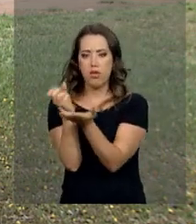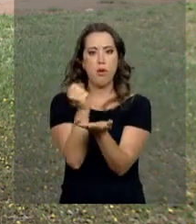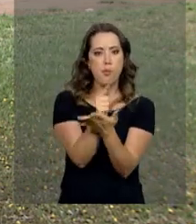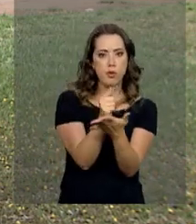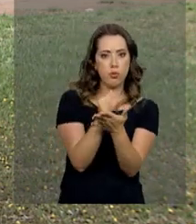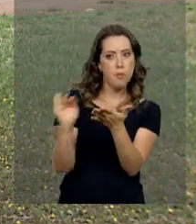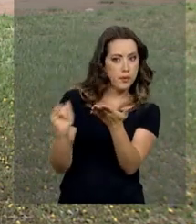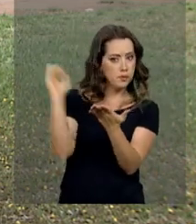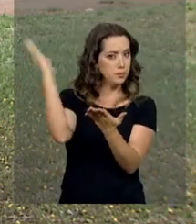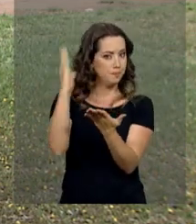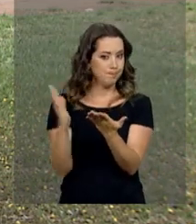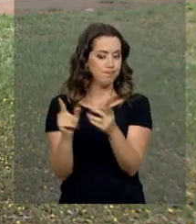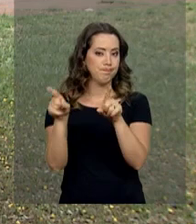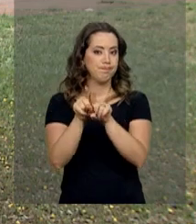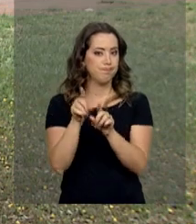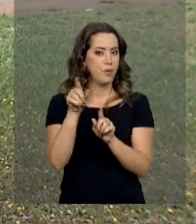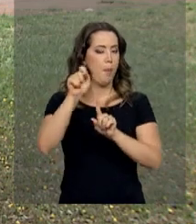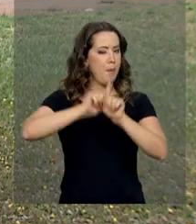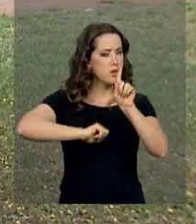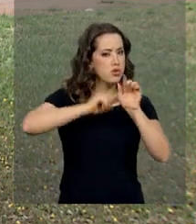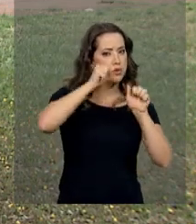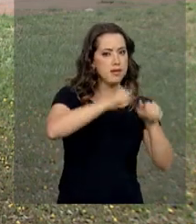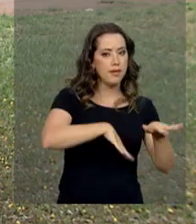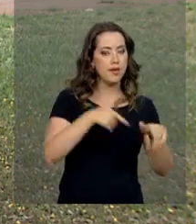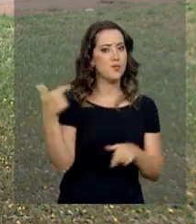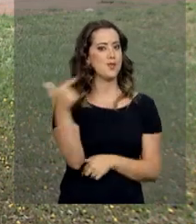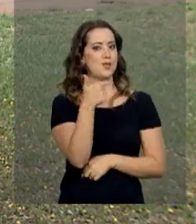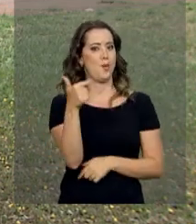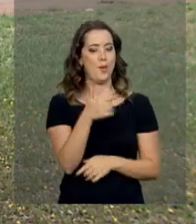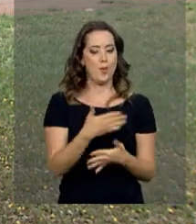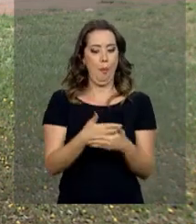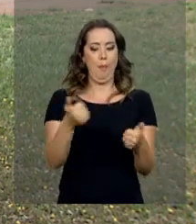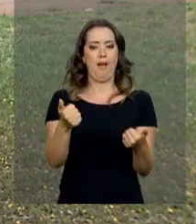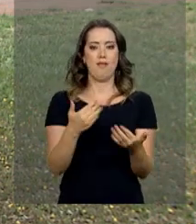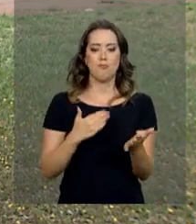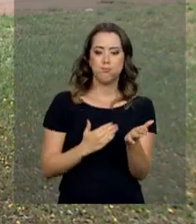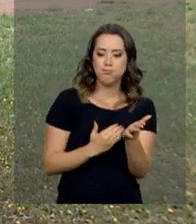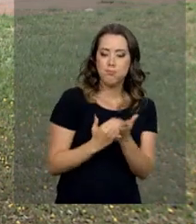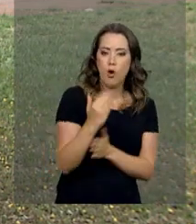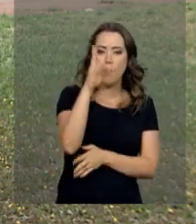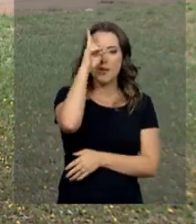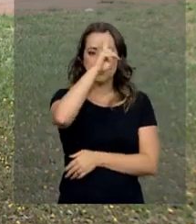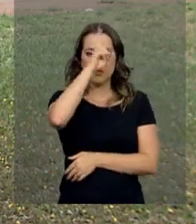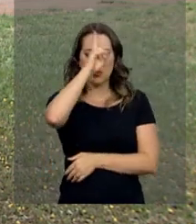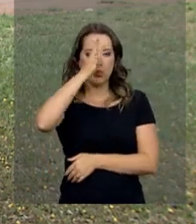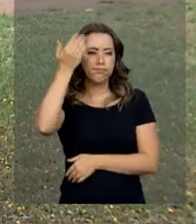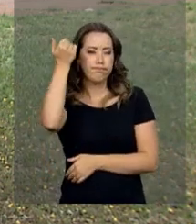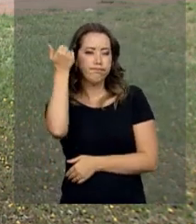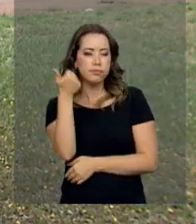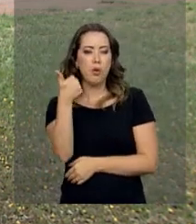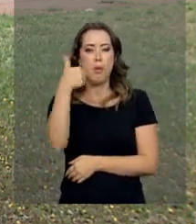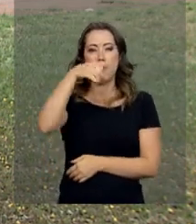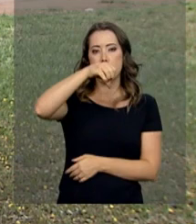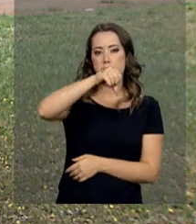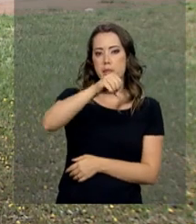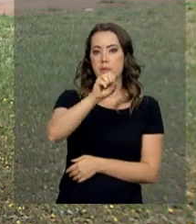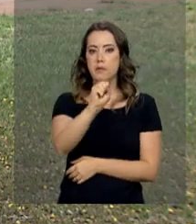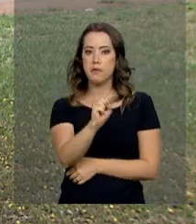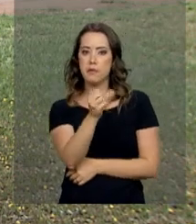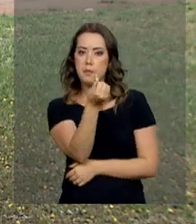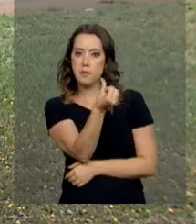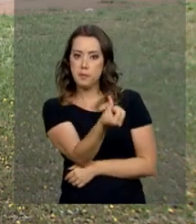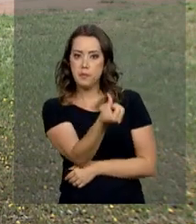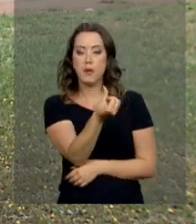registrado em setembro, é o segundo melhor para esse mês na série histórica do governo, que começou em 1989.